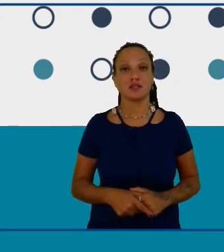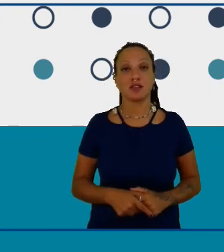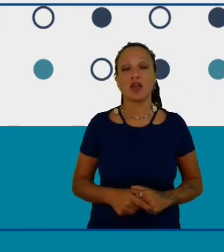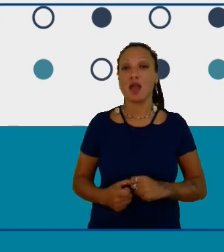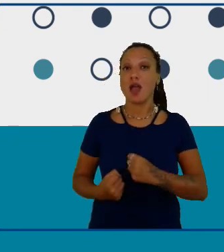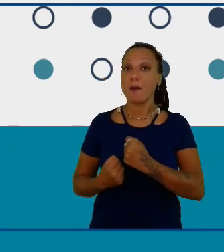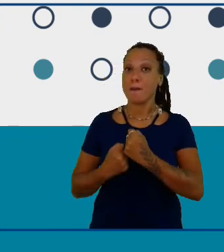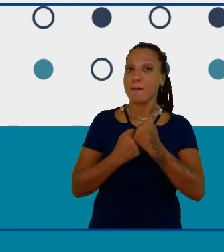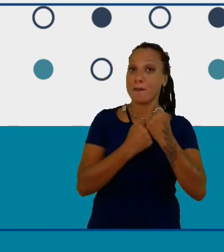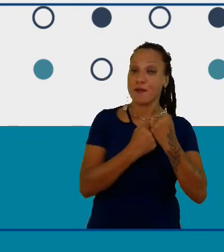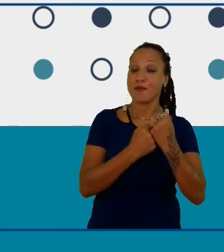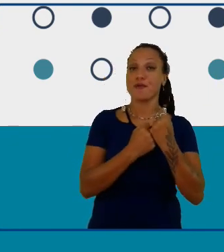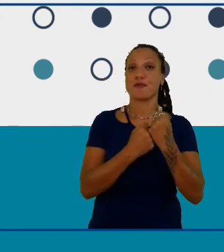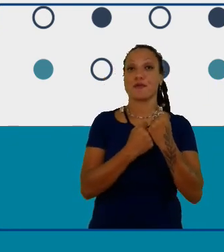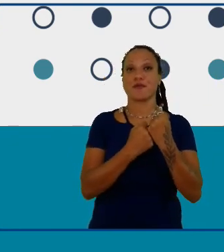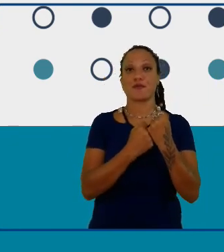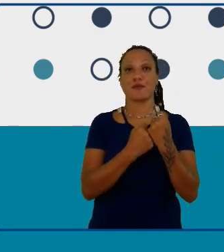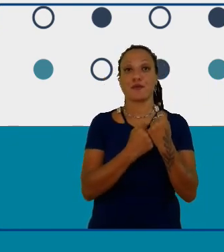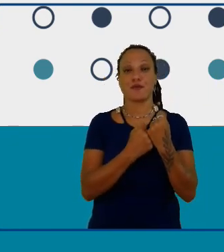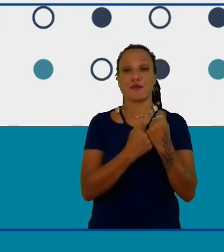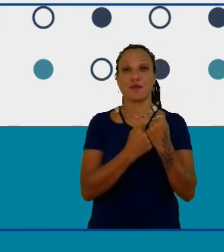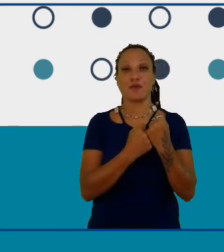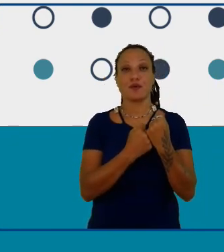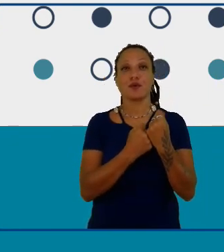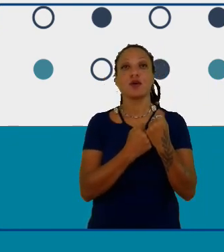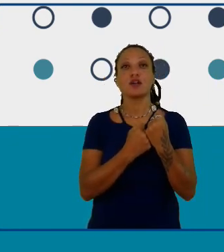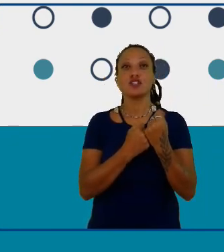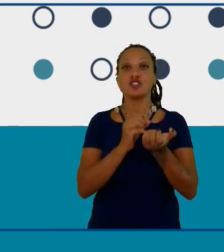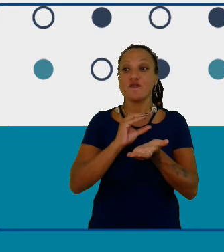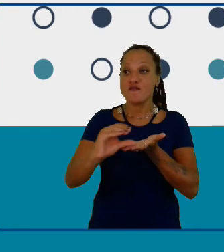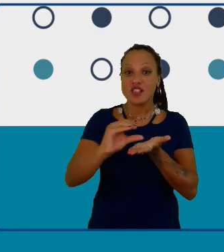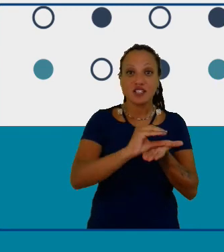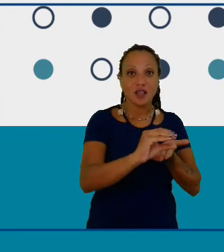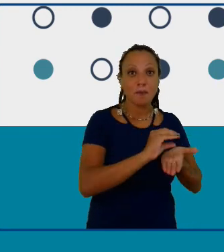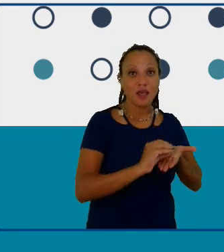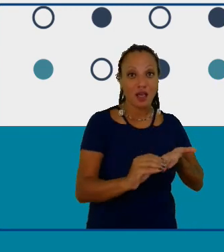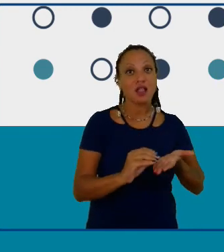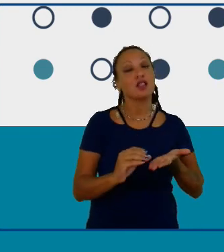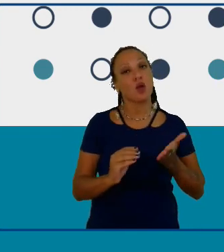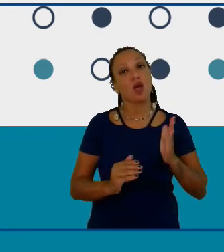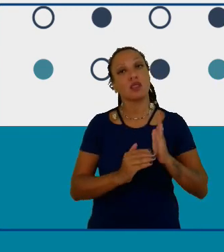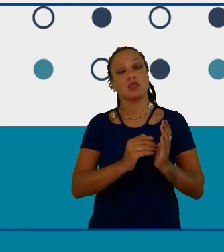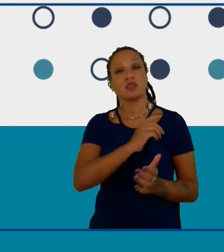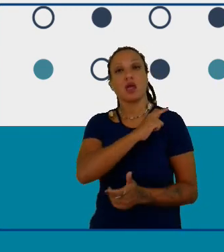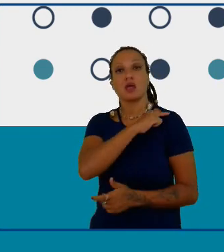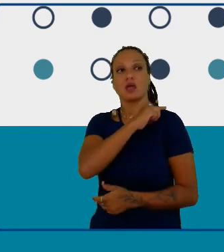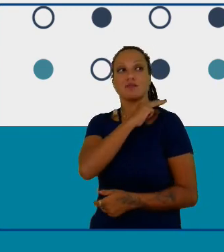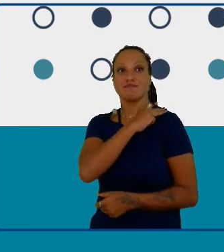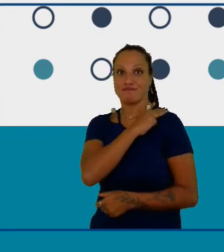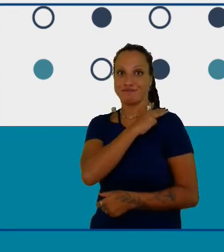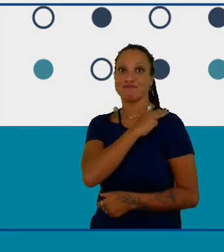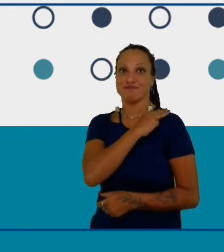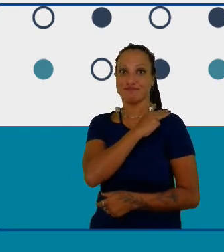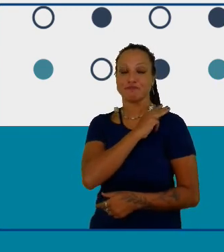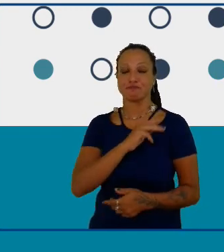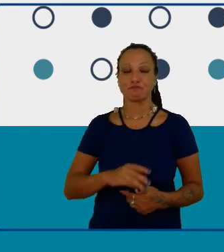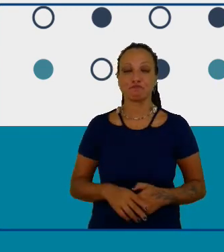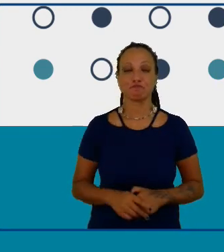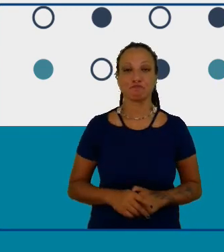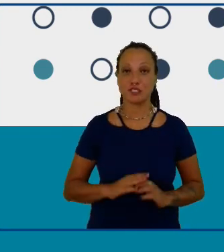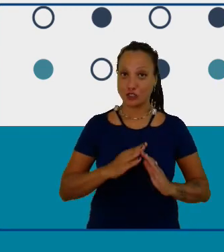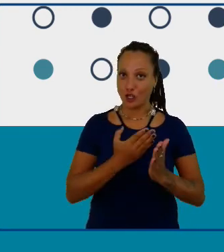de financiamento vai para as escolas de Ensino Médio então eu acho que é algo